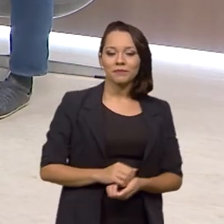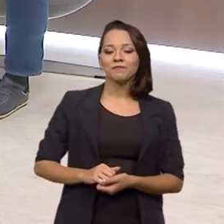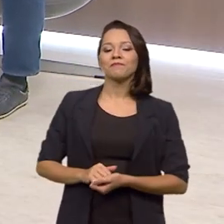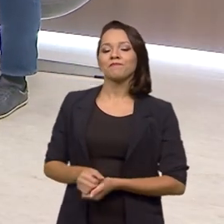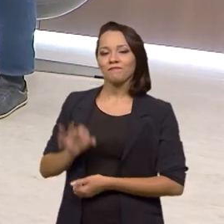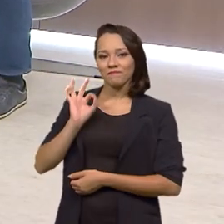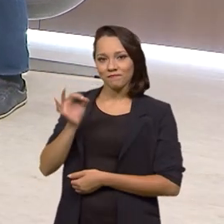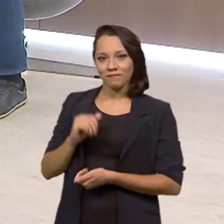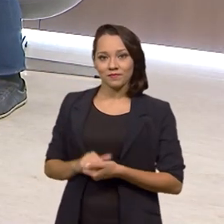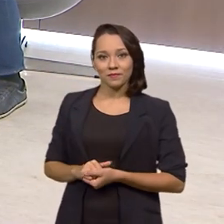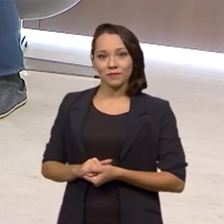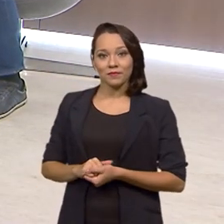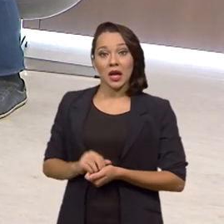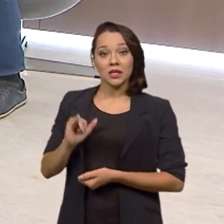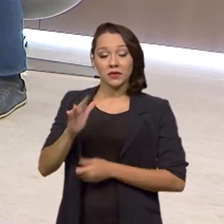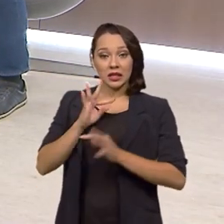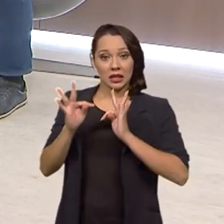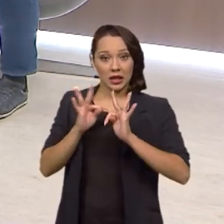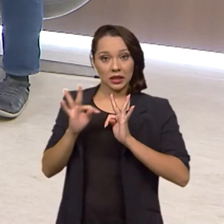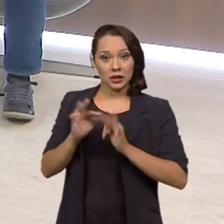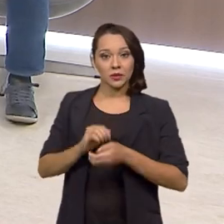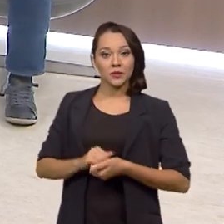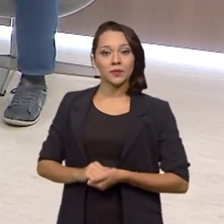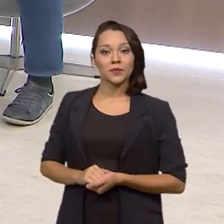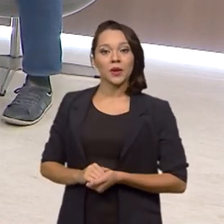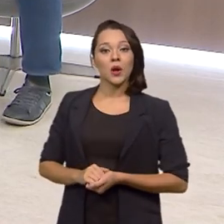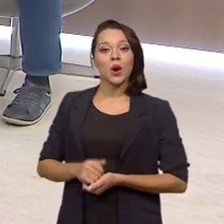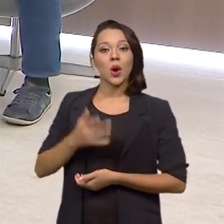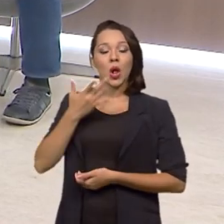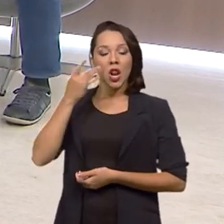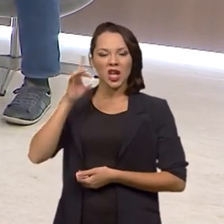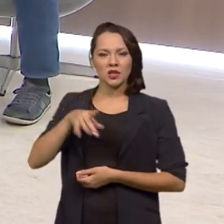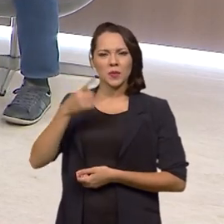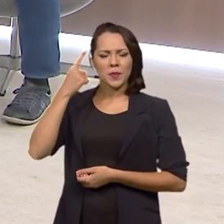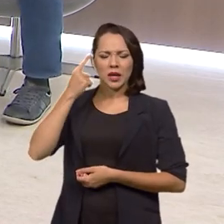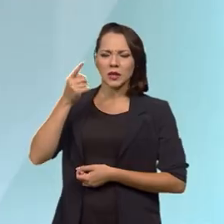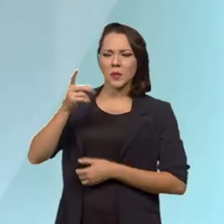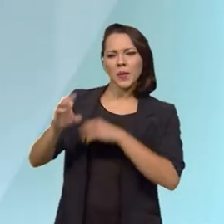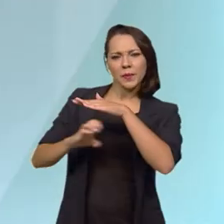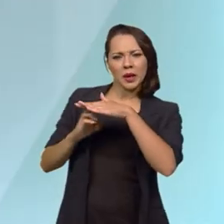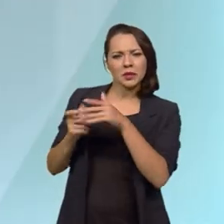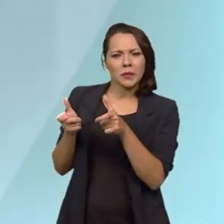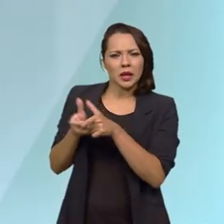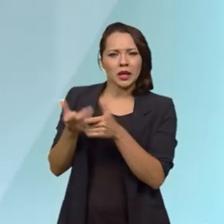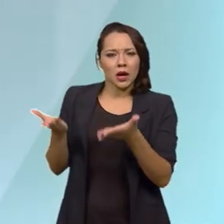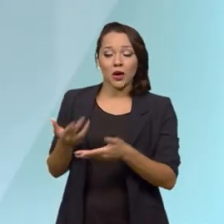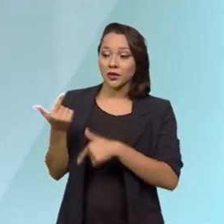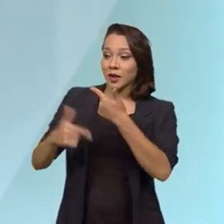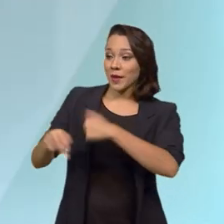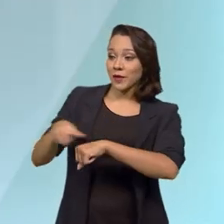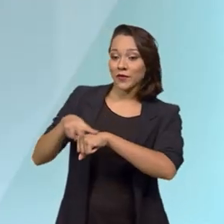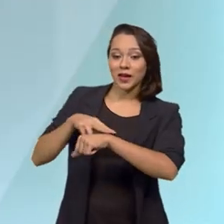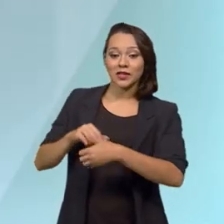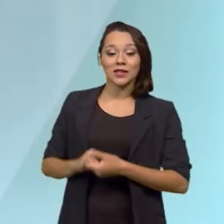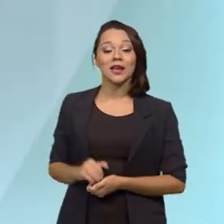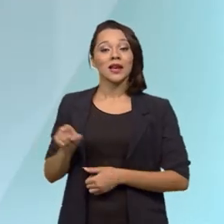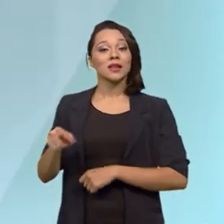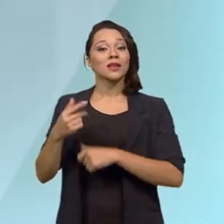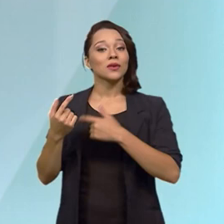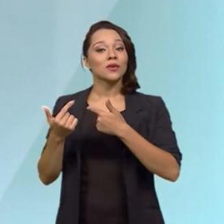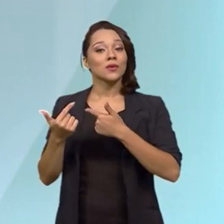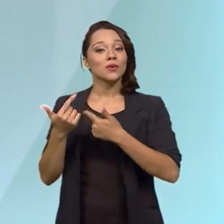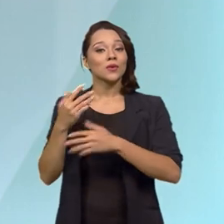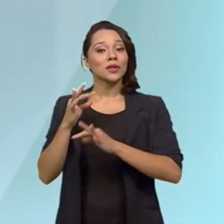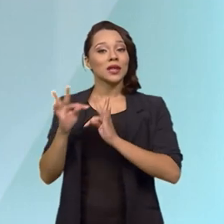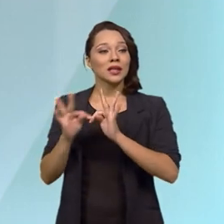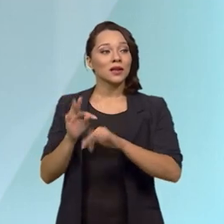Quando você está tratando o resíduo, imagina um pequeno produtor que agora gera o emprego verde. Ele está gerando o emprego verde no